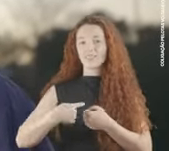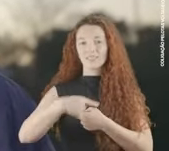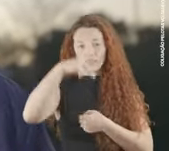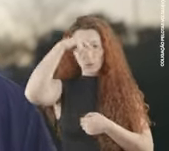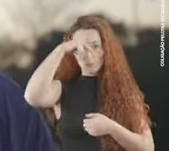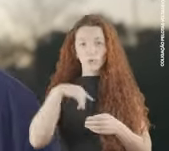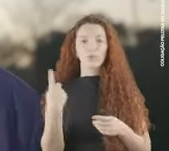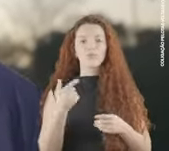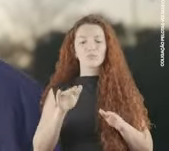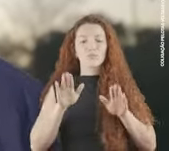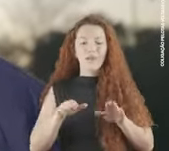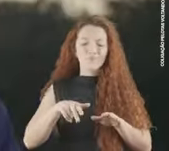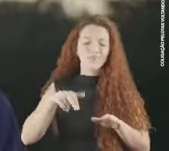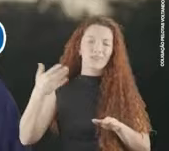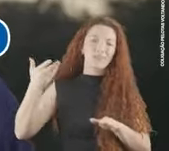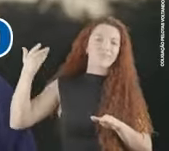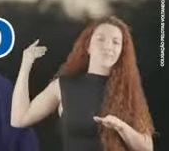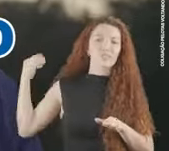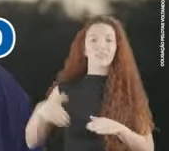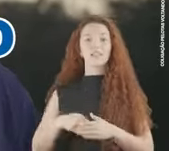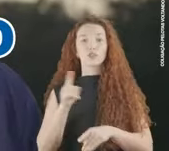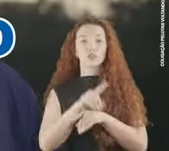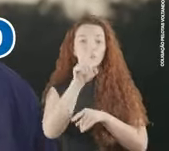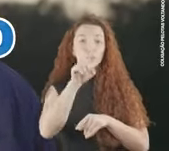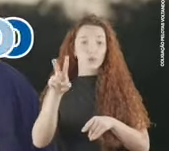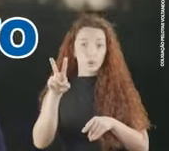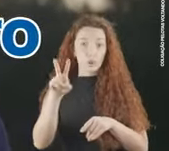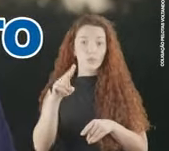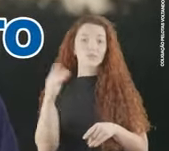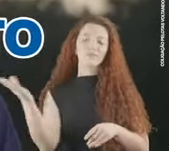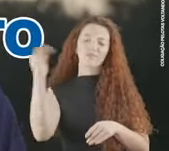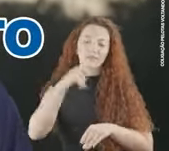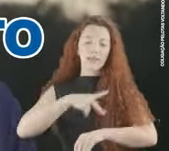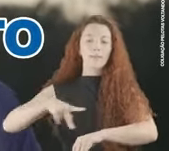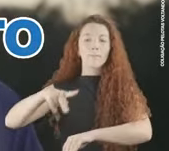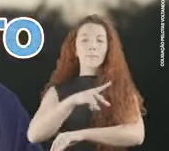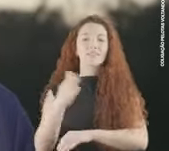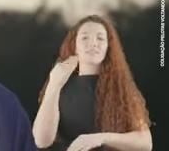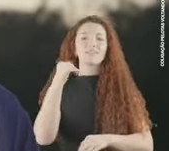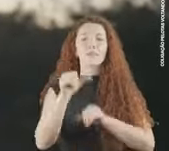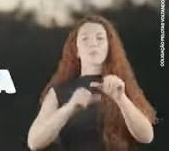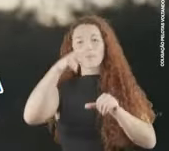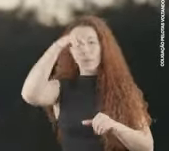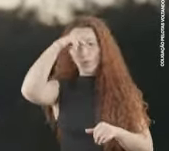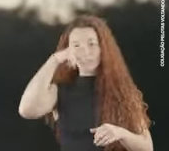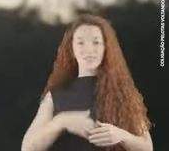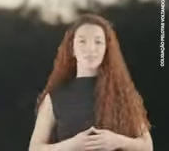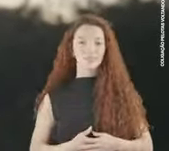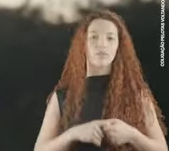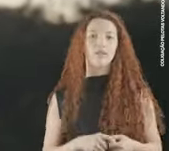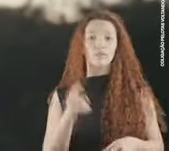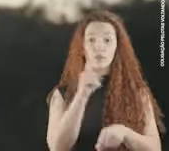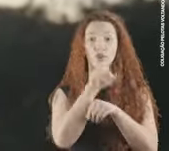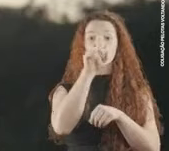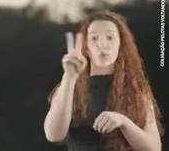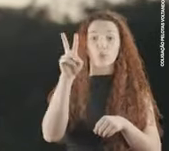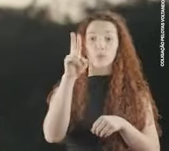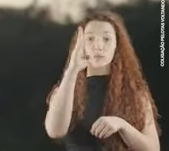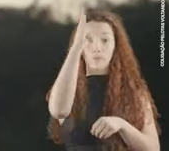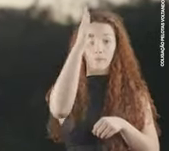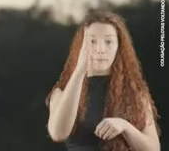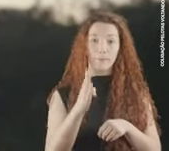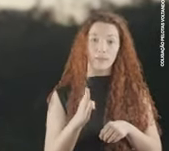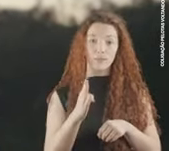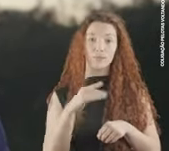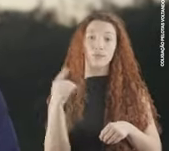marca o início da virada. O momento da libertação. A chegada do crescimento. Dia 12, ao meio dia,